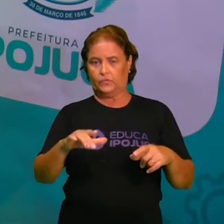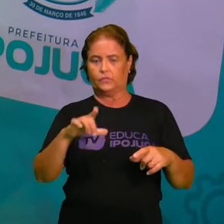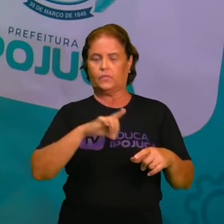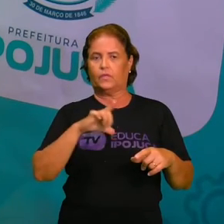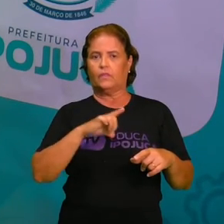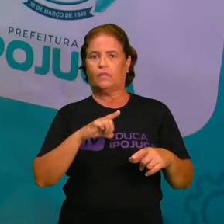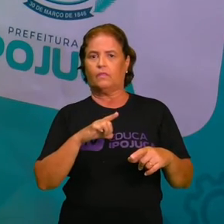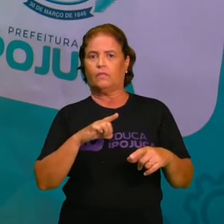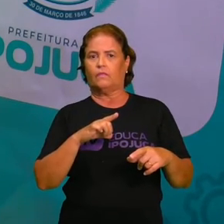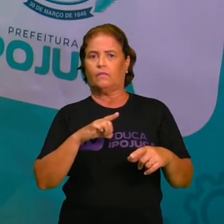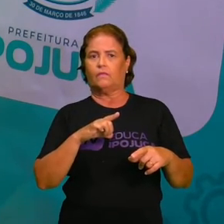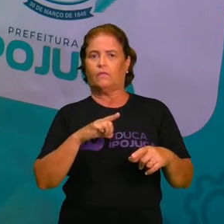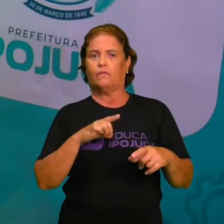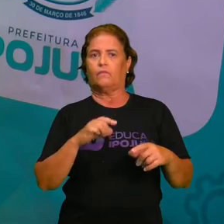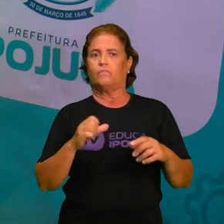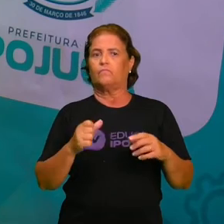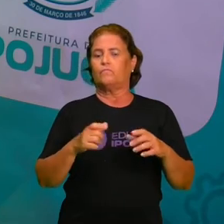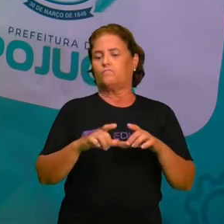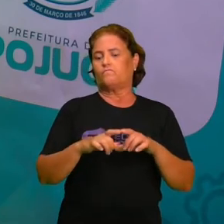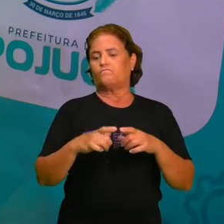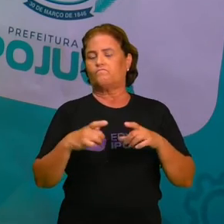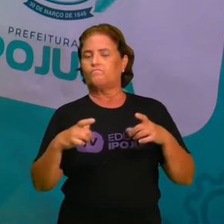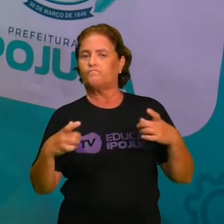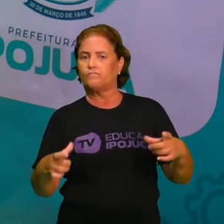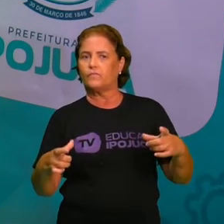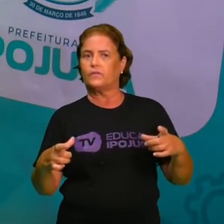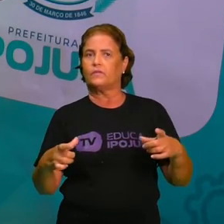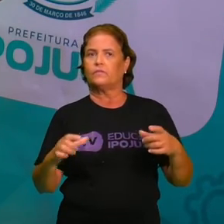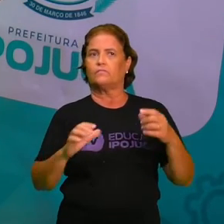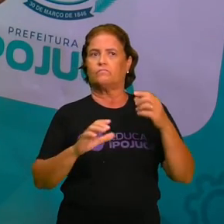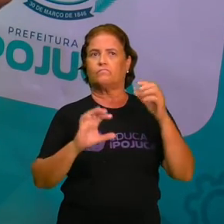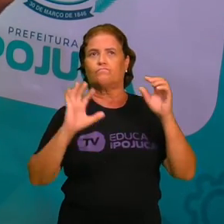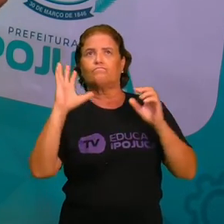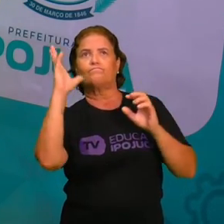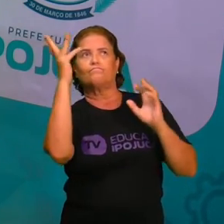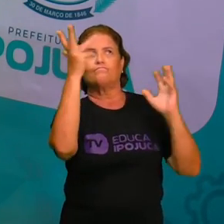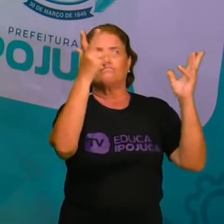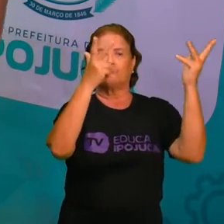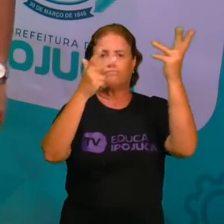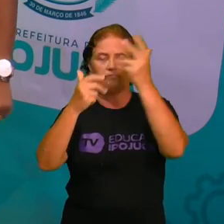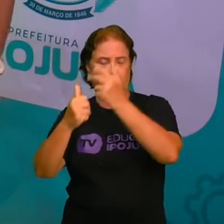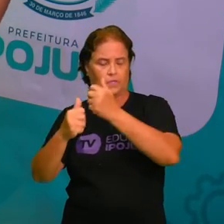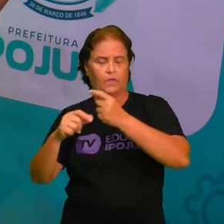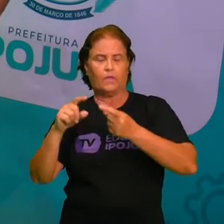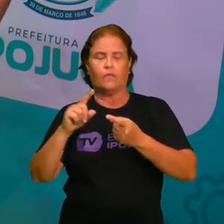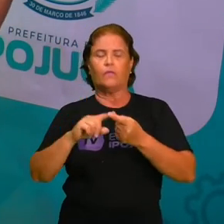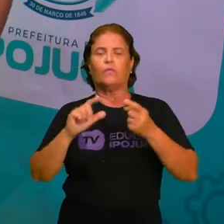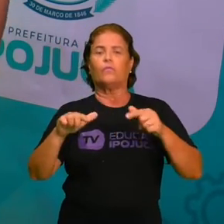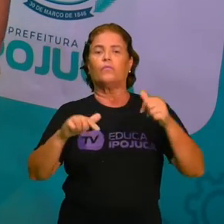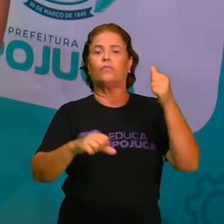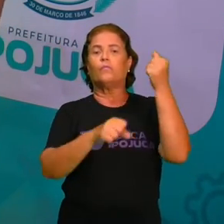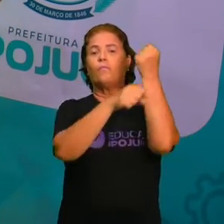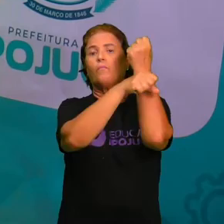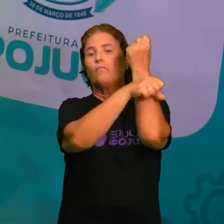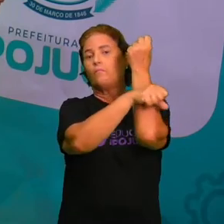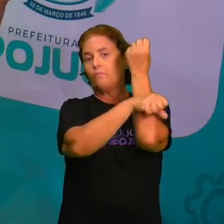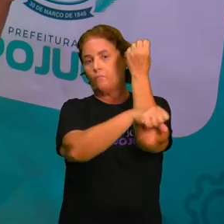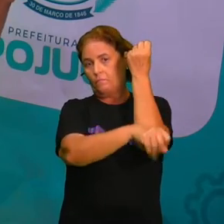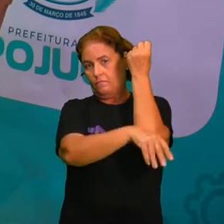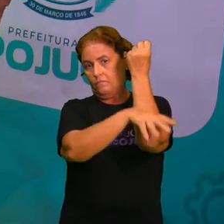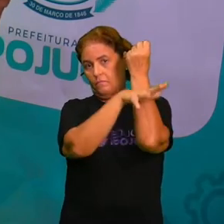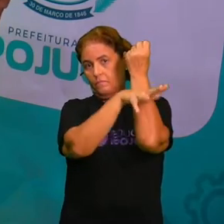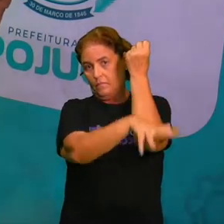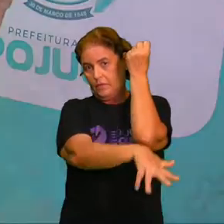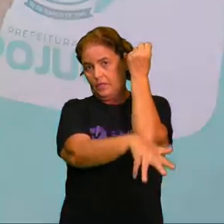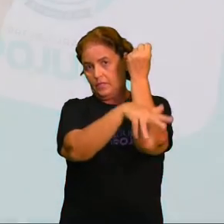de uma das grandes reservas naturais também, onde os manguezais são parte importantíssima desse processo.